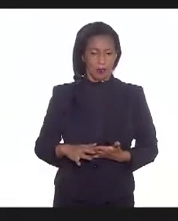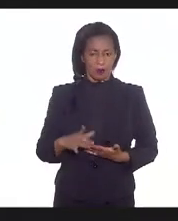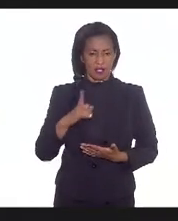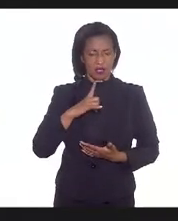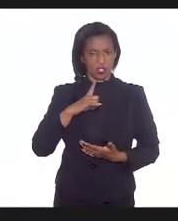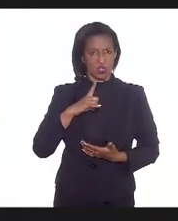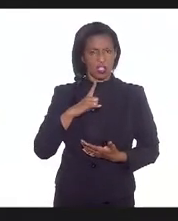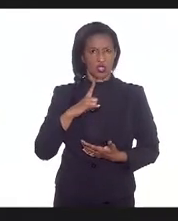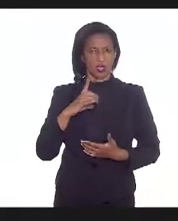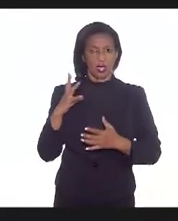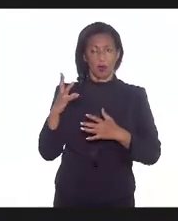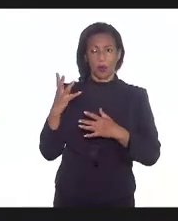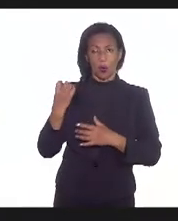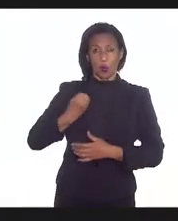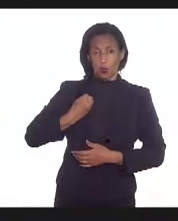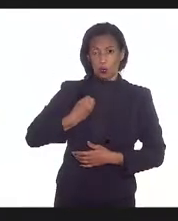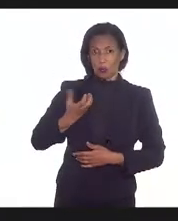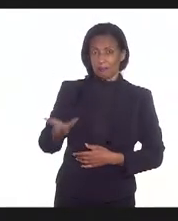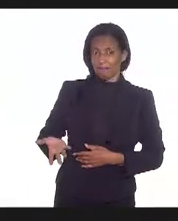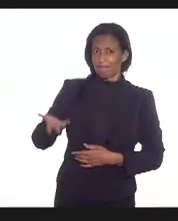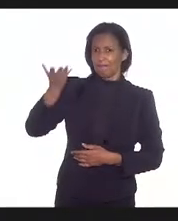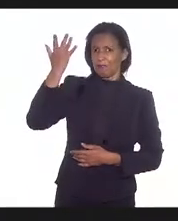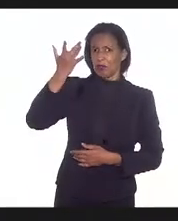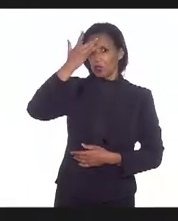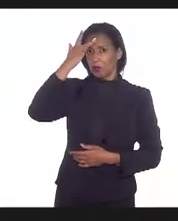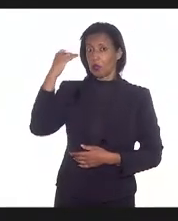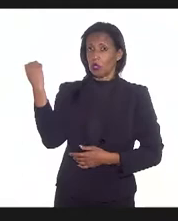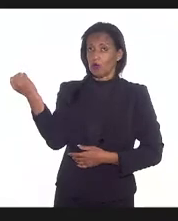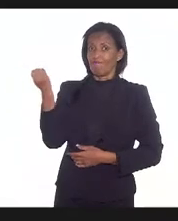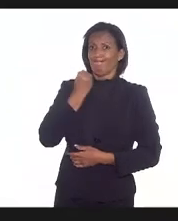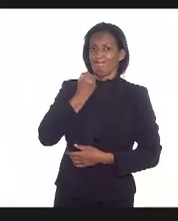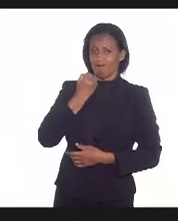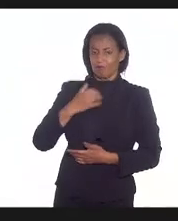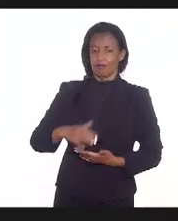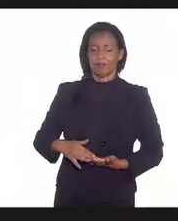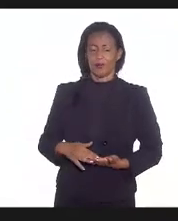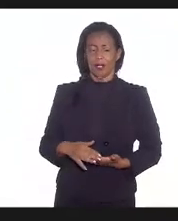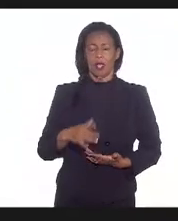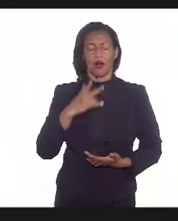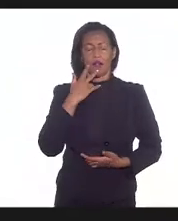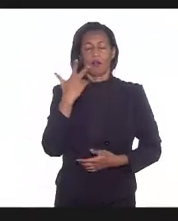considerável de suicídios. de passar aqui para a questão da vacinação.